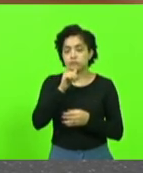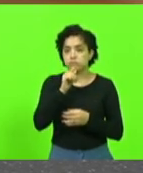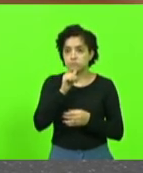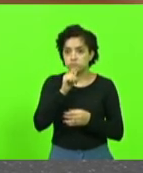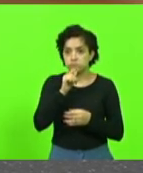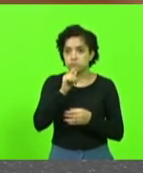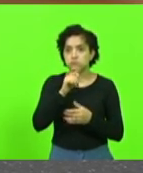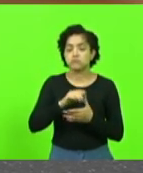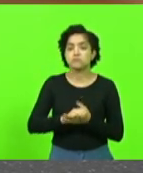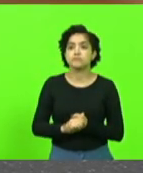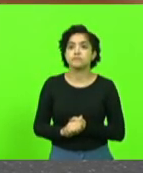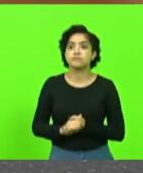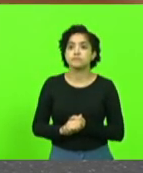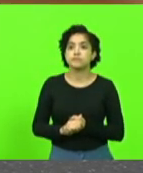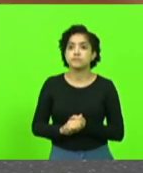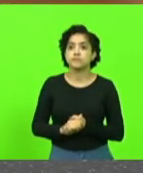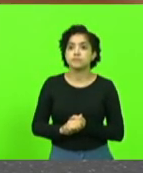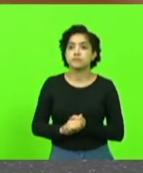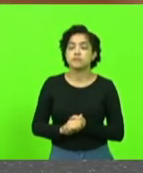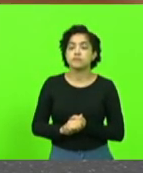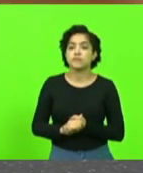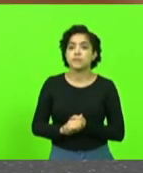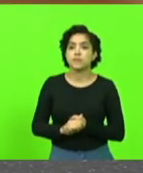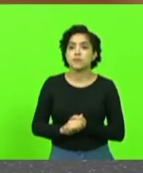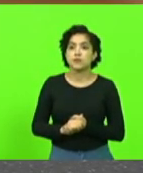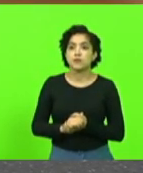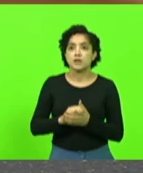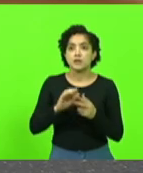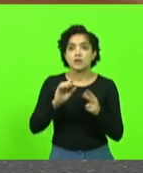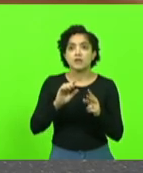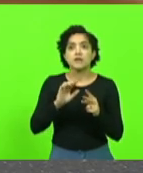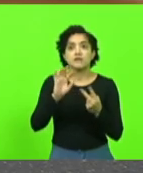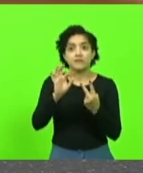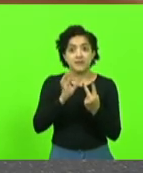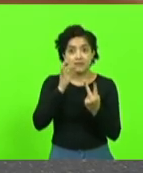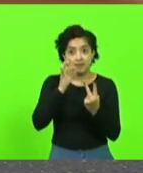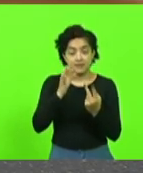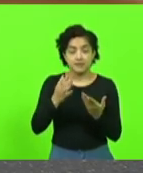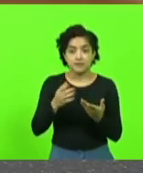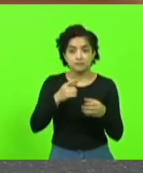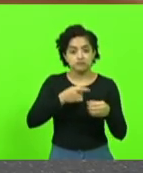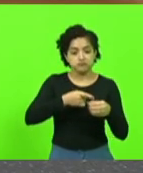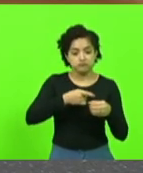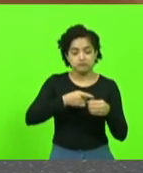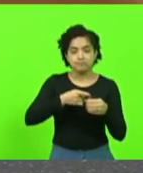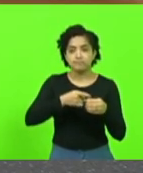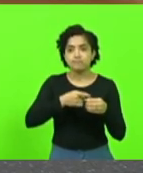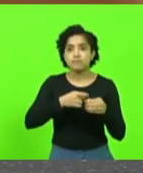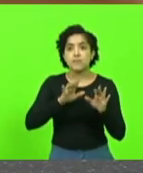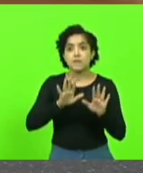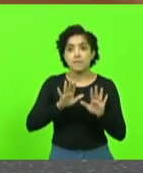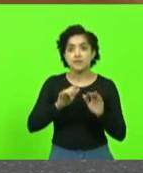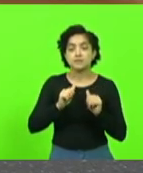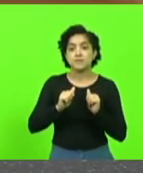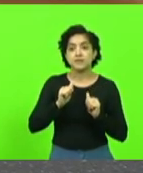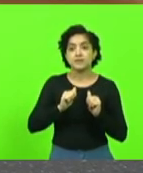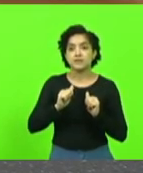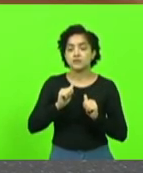Tilhas, Videira. E, claro, nossa expectativa ainda que se